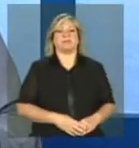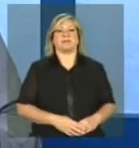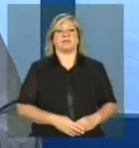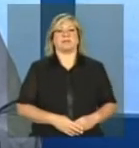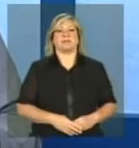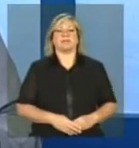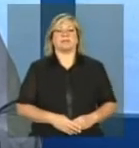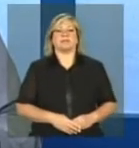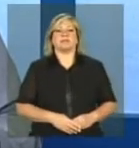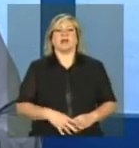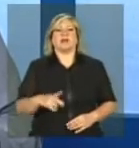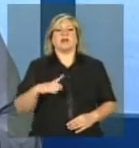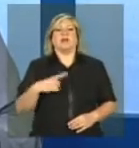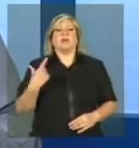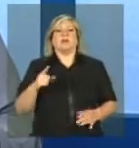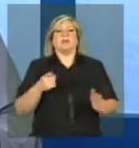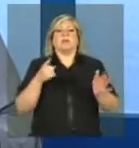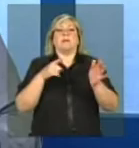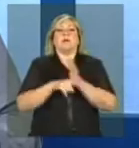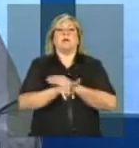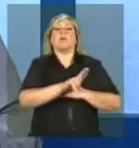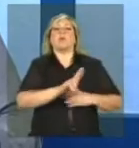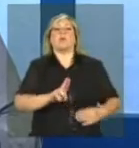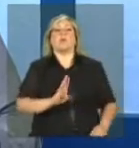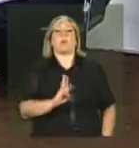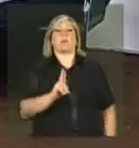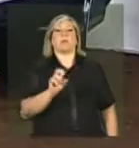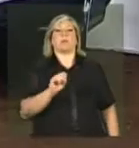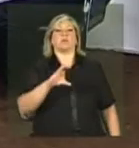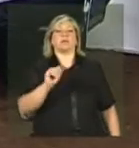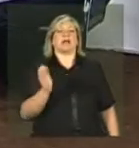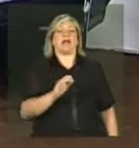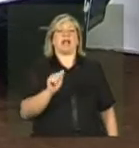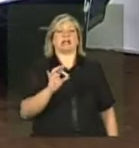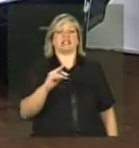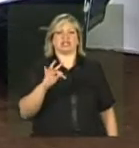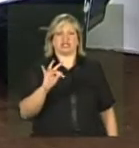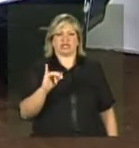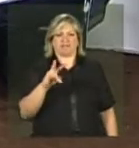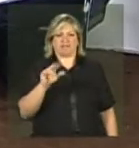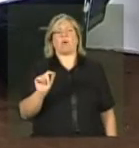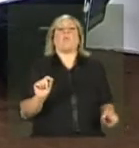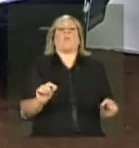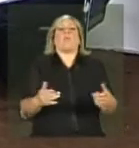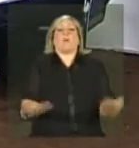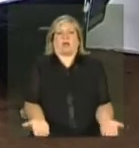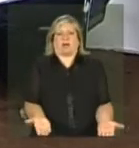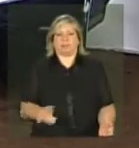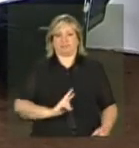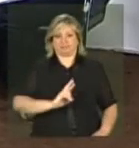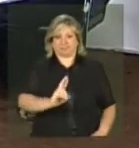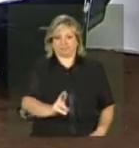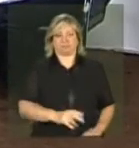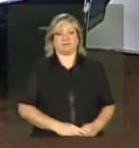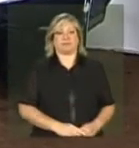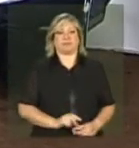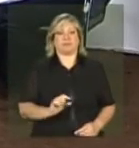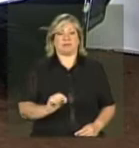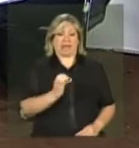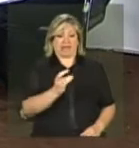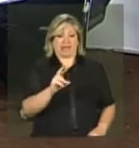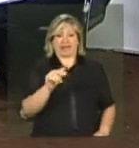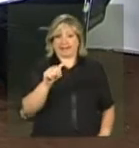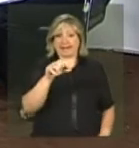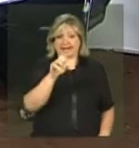O que se entende por busca ativa? Busca ativa é um processo de gestão do município, porque o CRAS